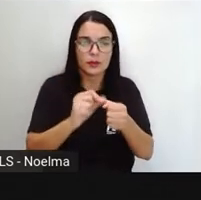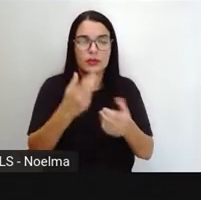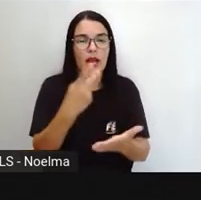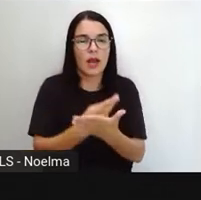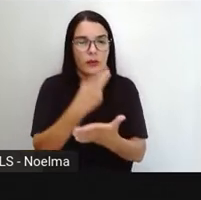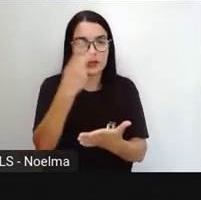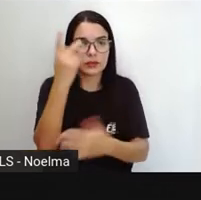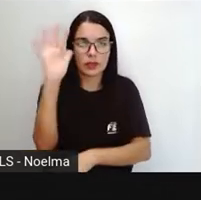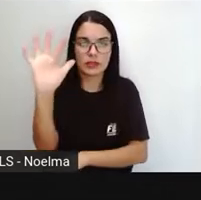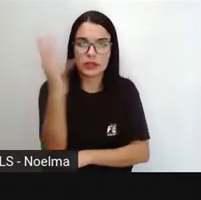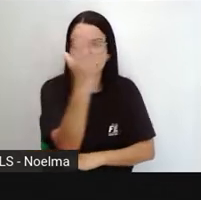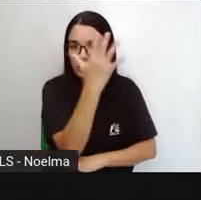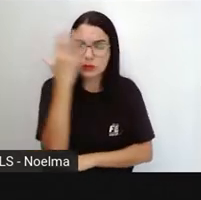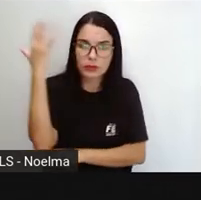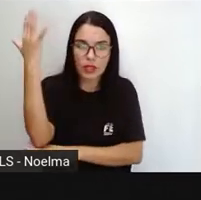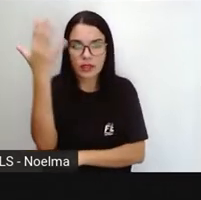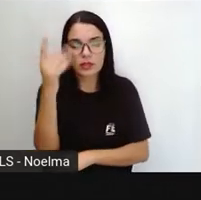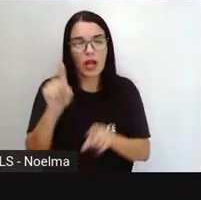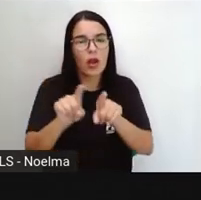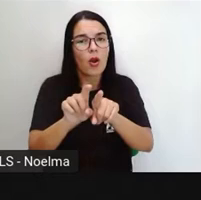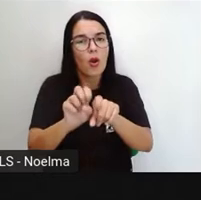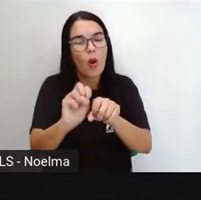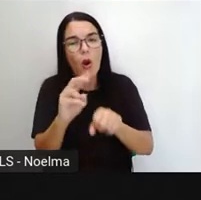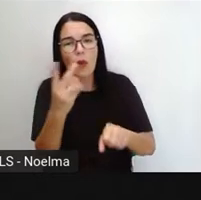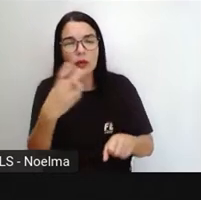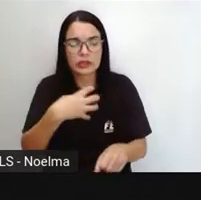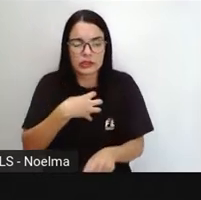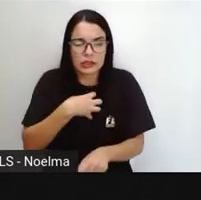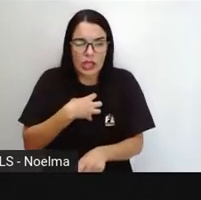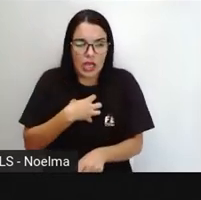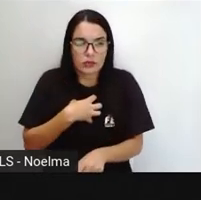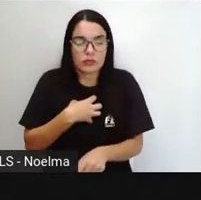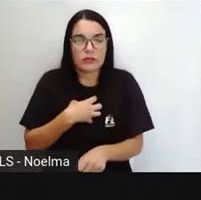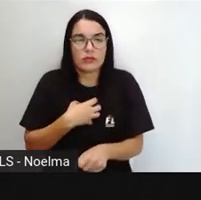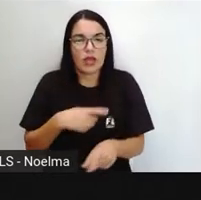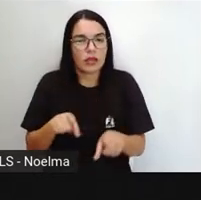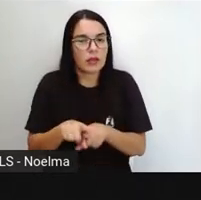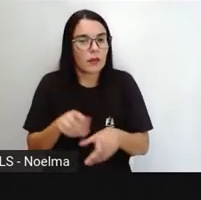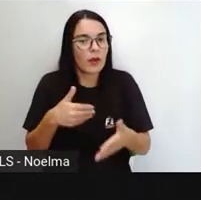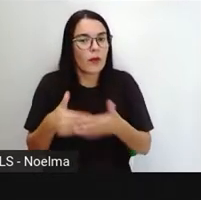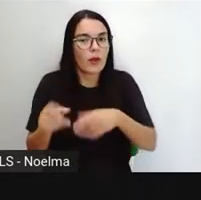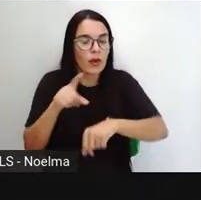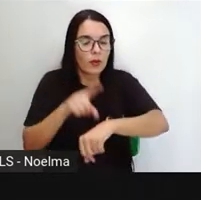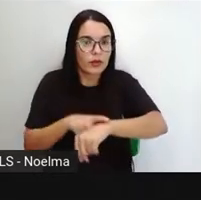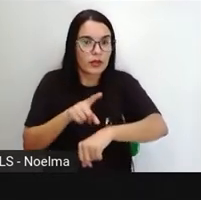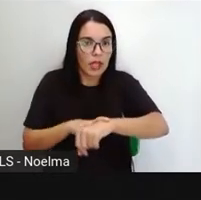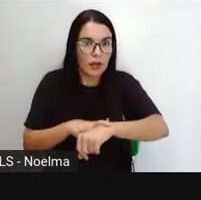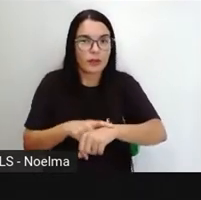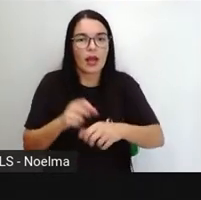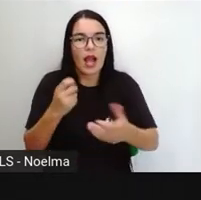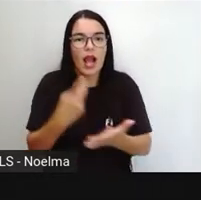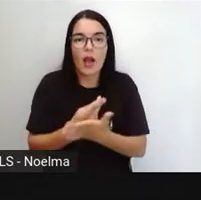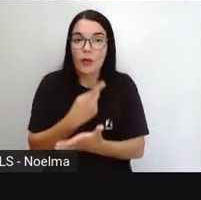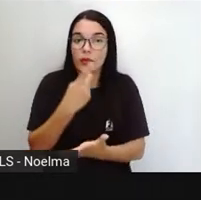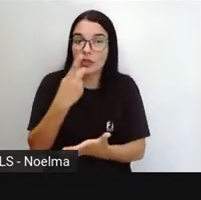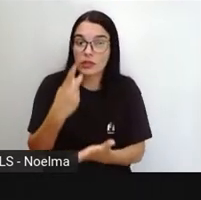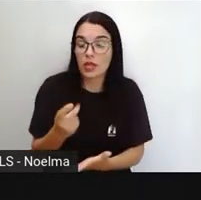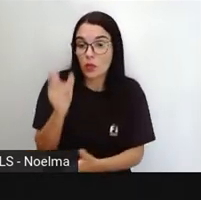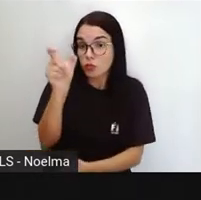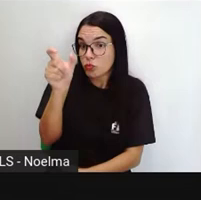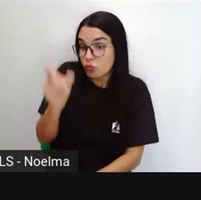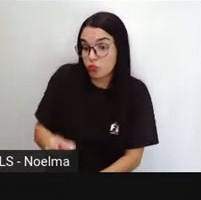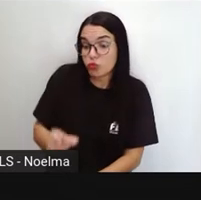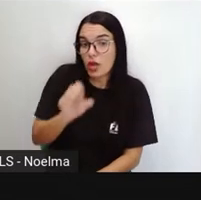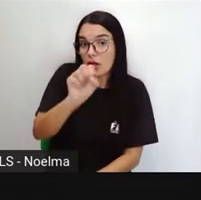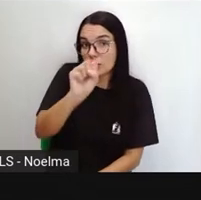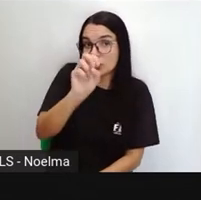naturais, de acordo com o sujeito que executa o verbo e com o tempo em que a ação foi executada. Quando a gente fala em sujeito,